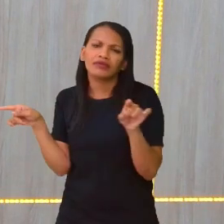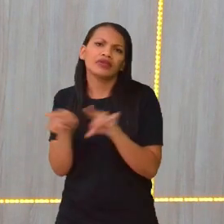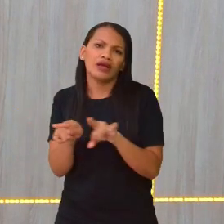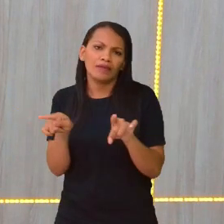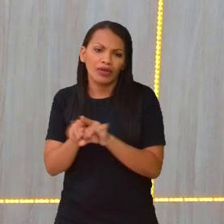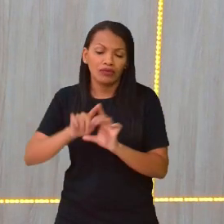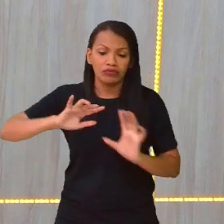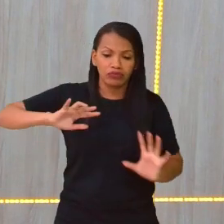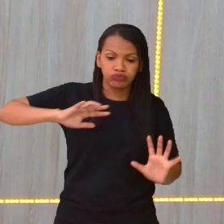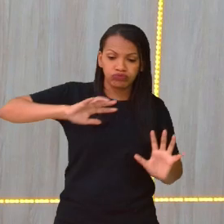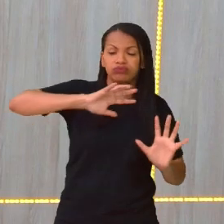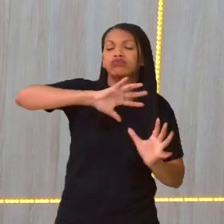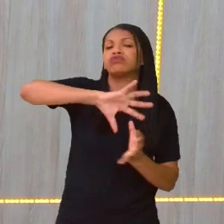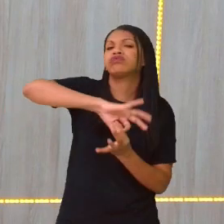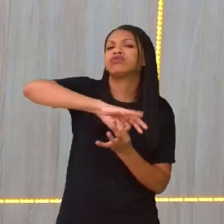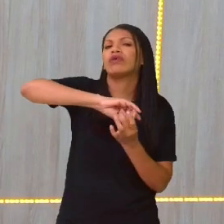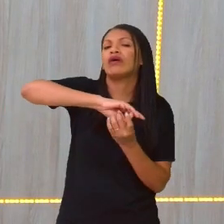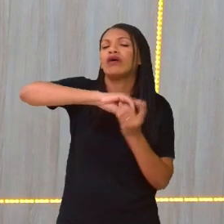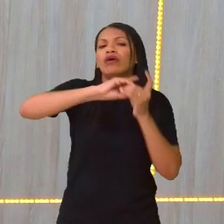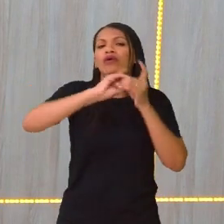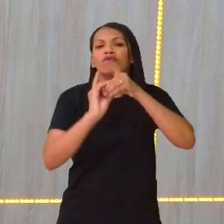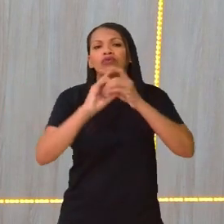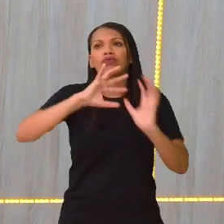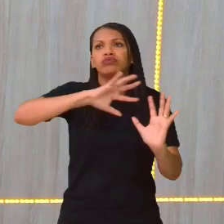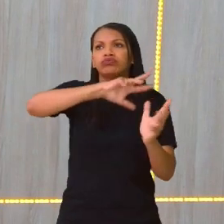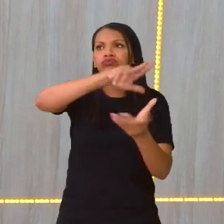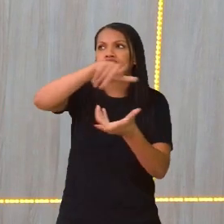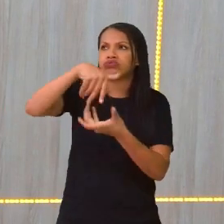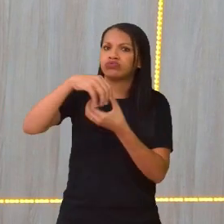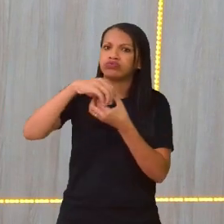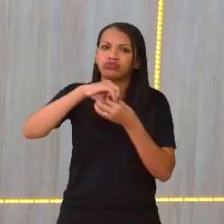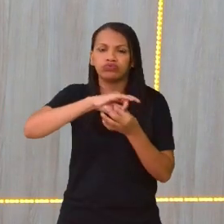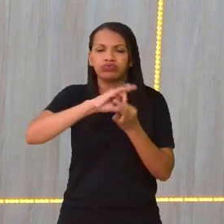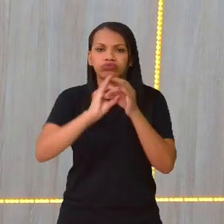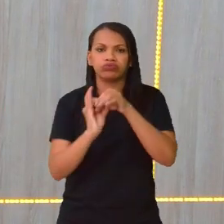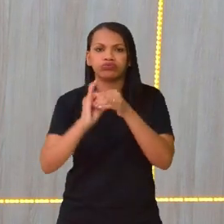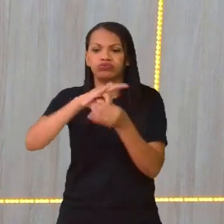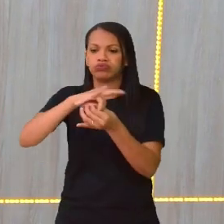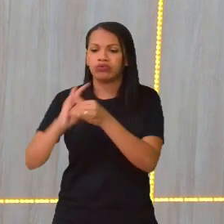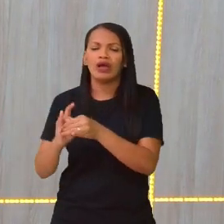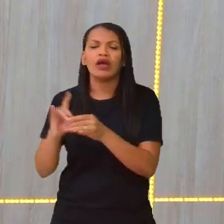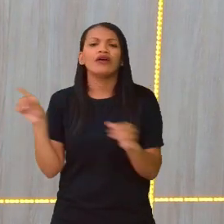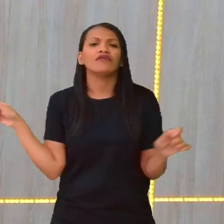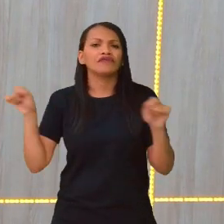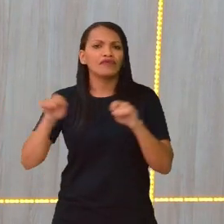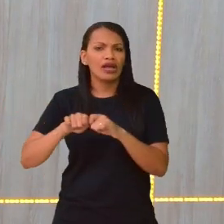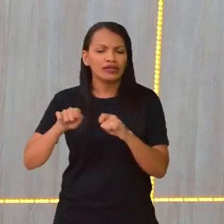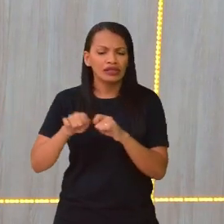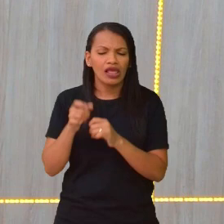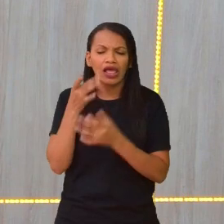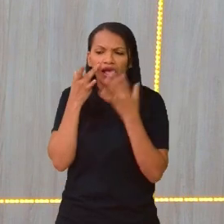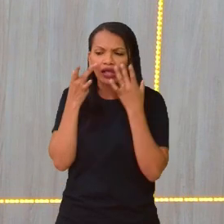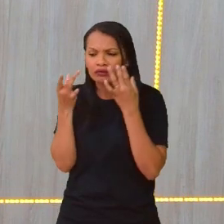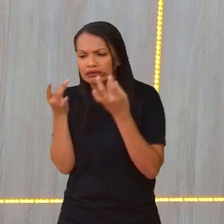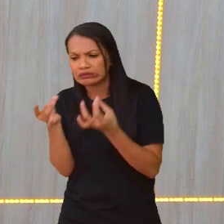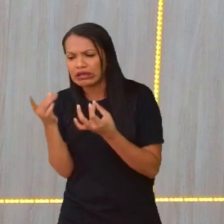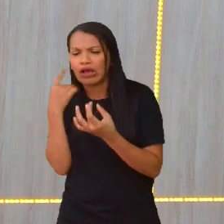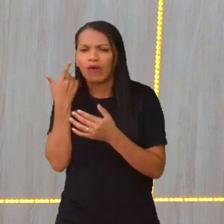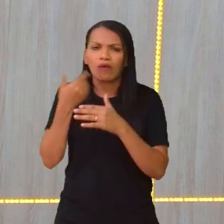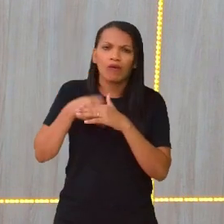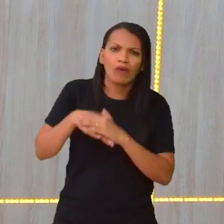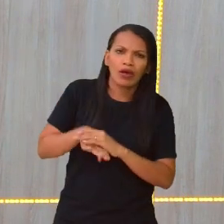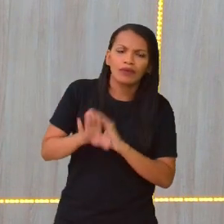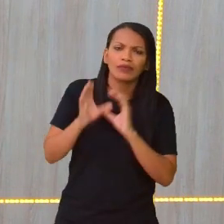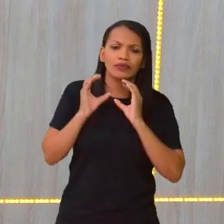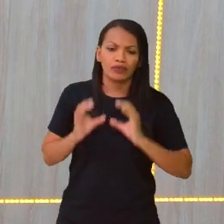essa globalização, né? Então, esse intercâmbio é muito legal de se fazer, prestar atenção, os hábitos, os costumes, os